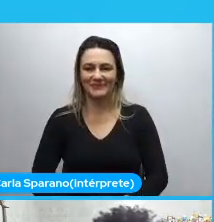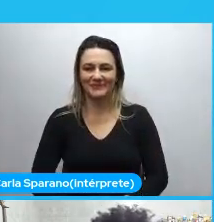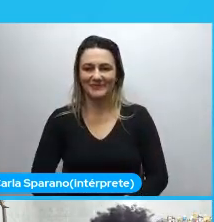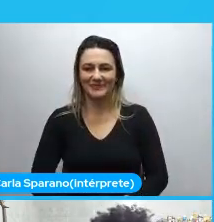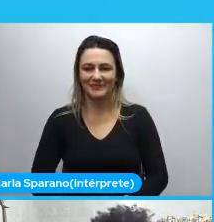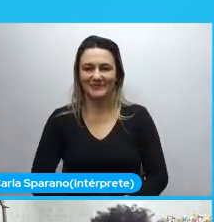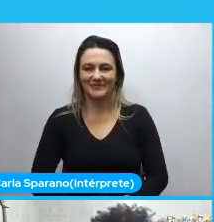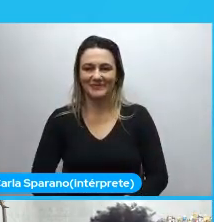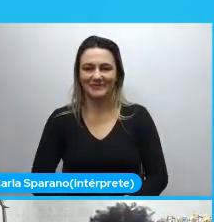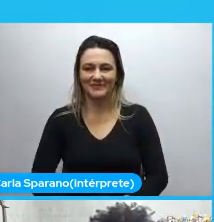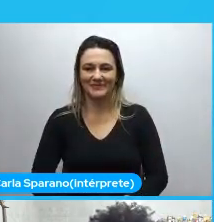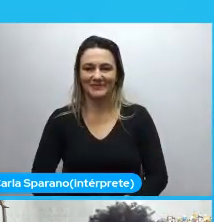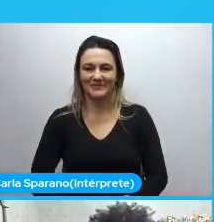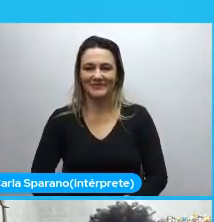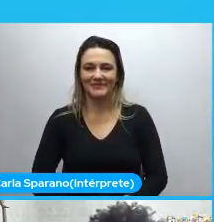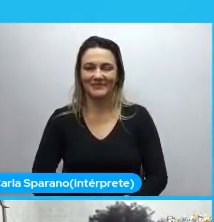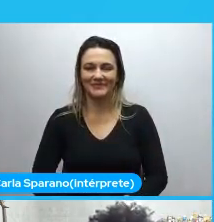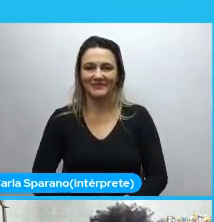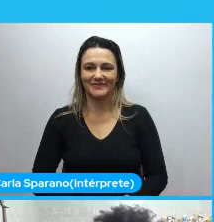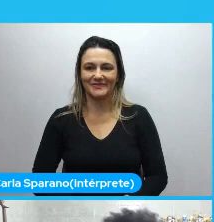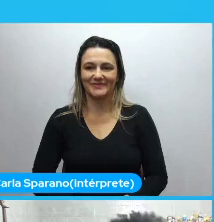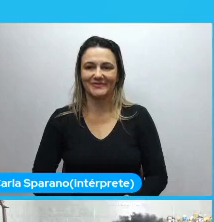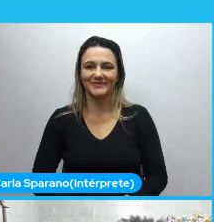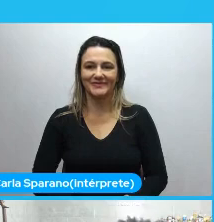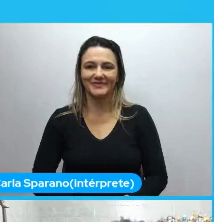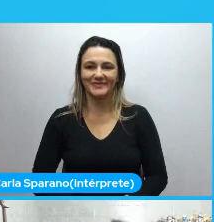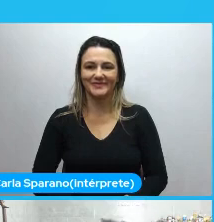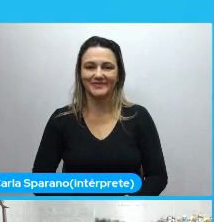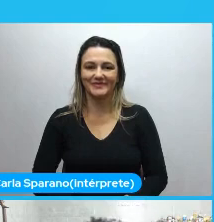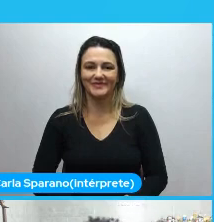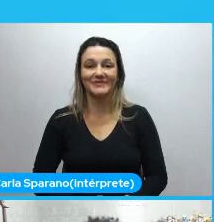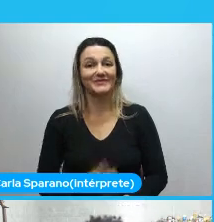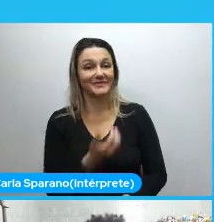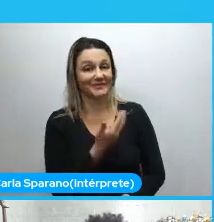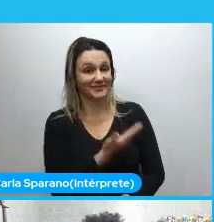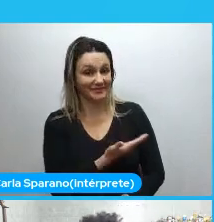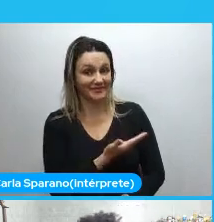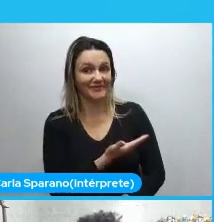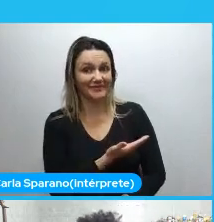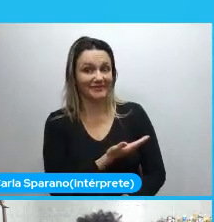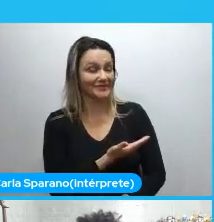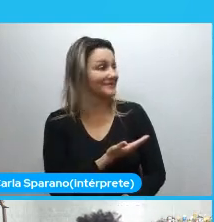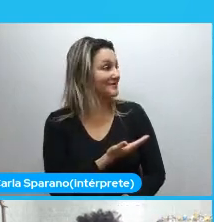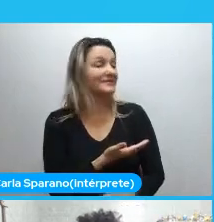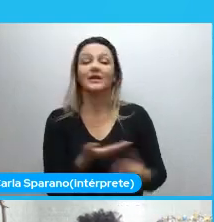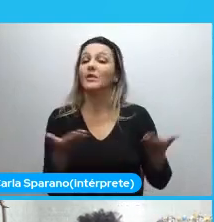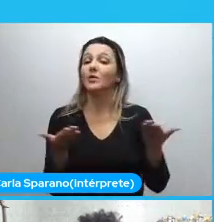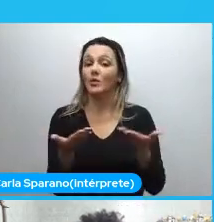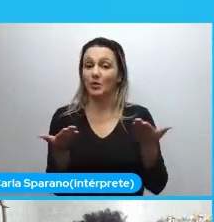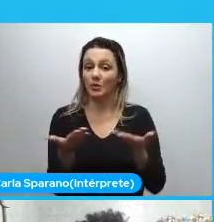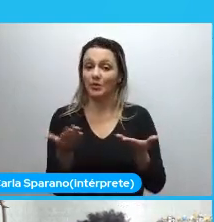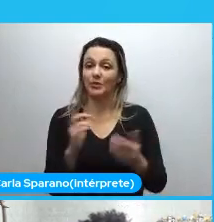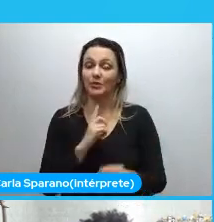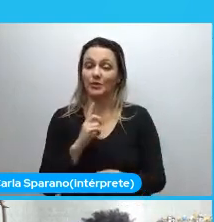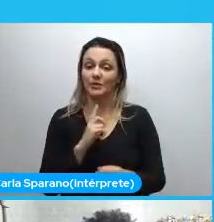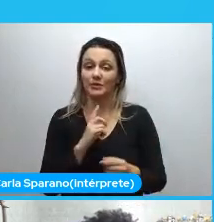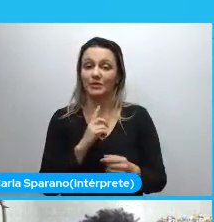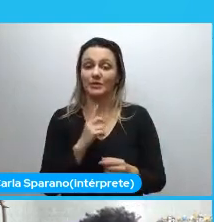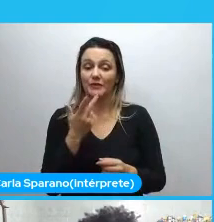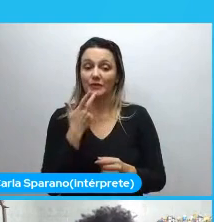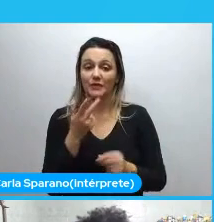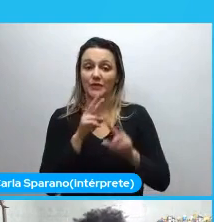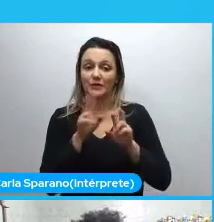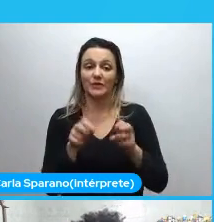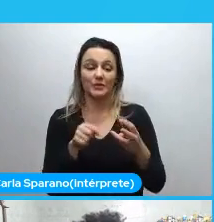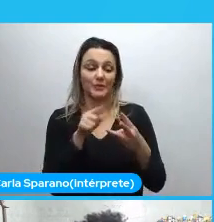Está ruim aqui para o negócio passar. Mas ele vai passar. Pronto. Vou passar com o mouse. Hoje eu trouxe. Eu pretendo falar a partir de